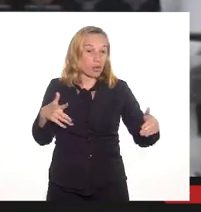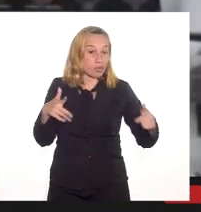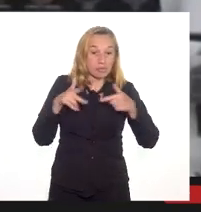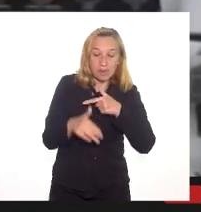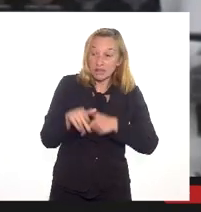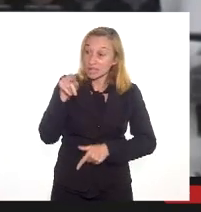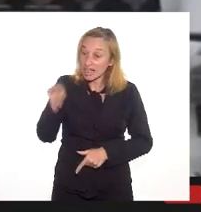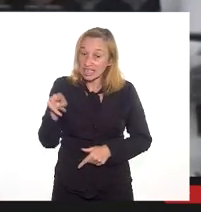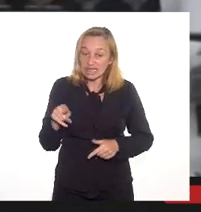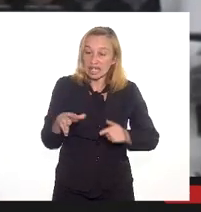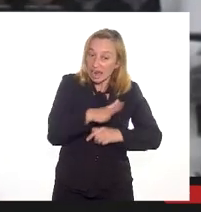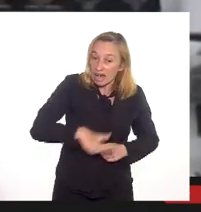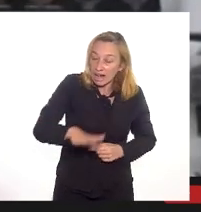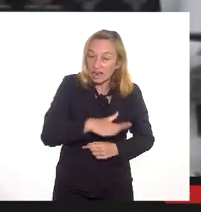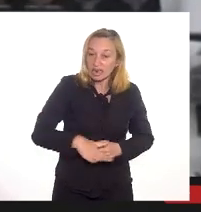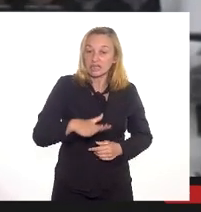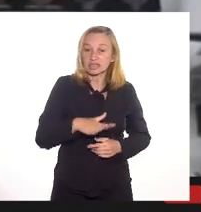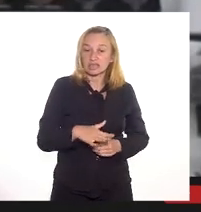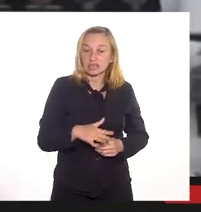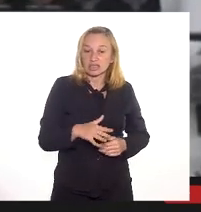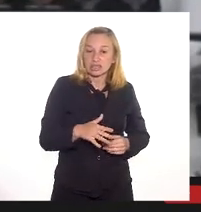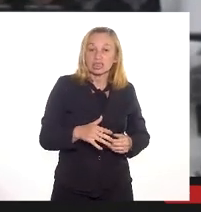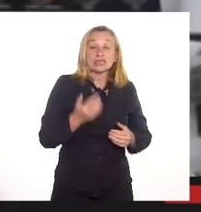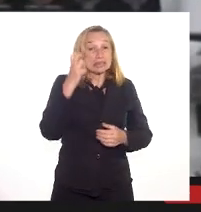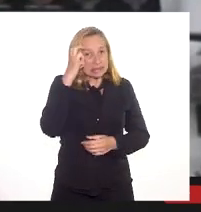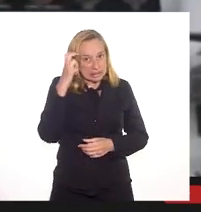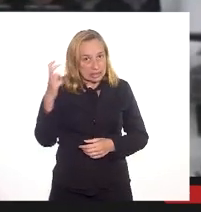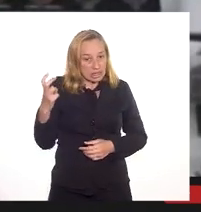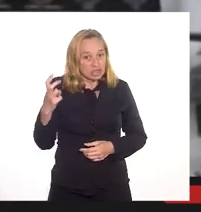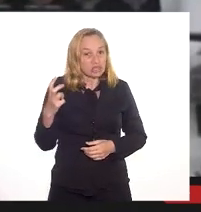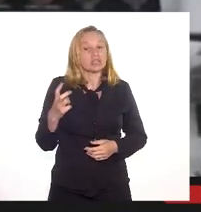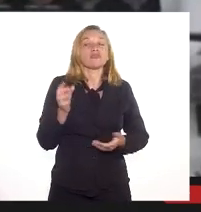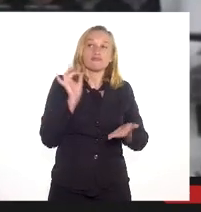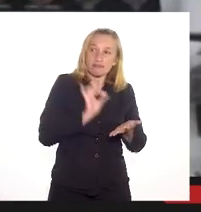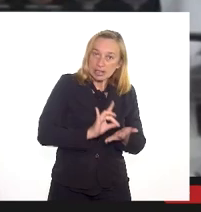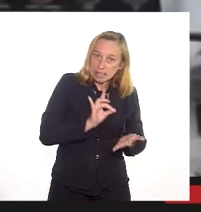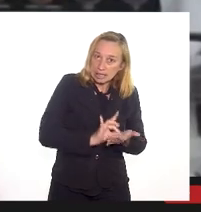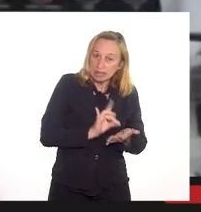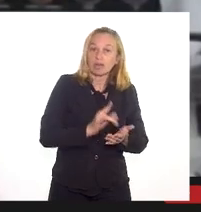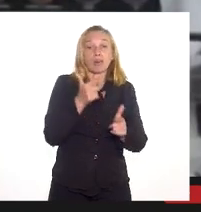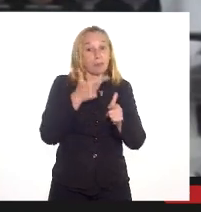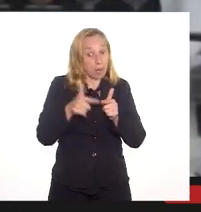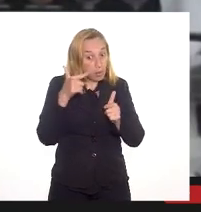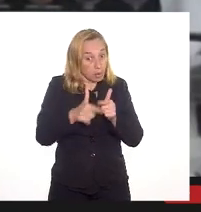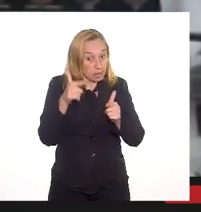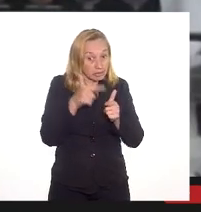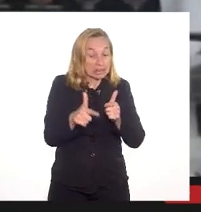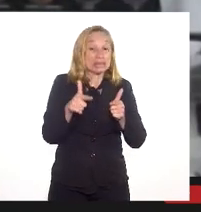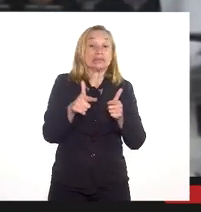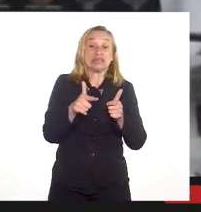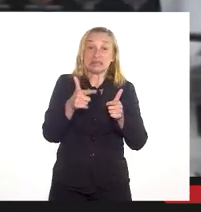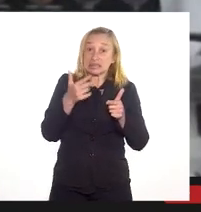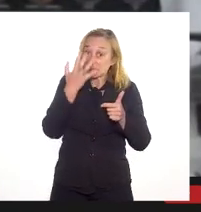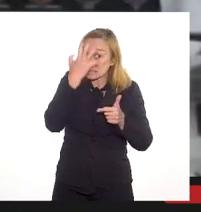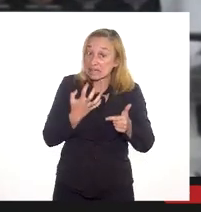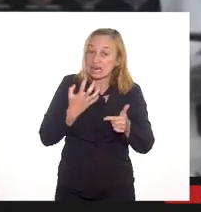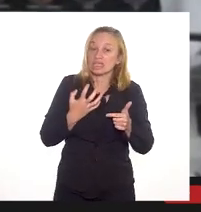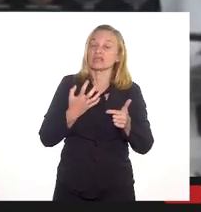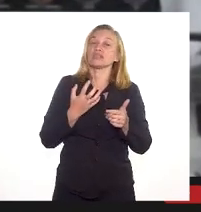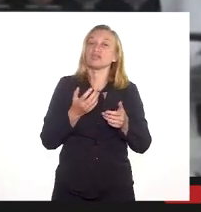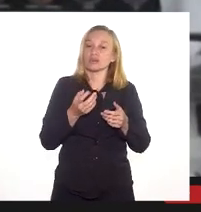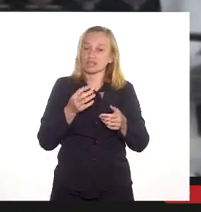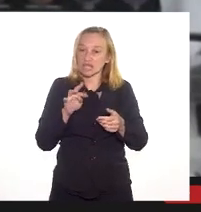daquela área ali de uma forma inteligente, a gente realmente vai ter problemas drásticos em relação à